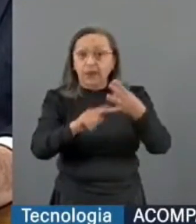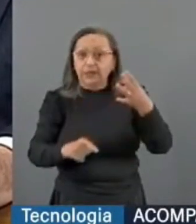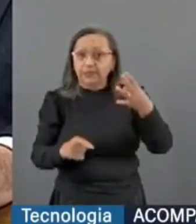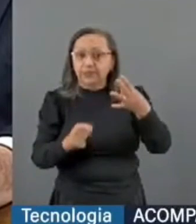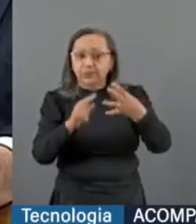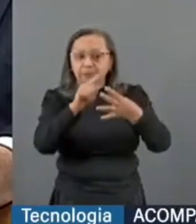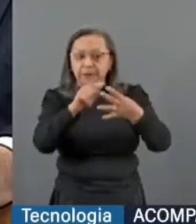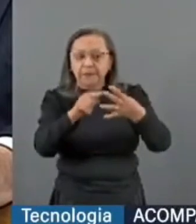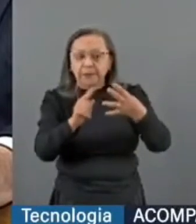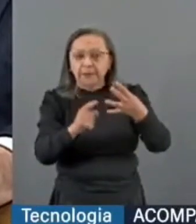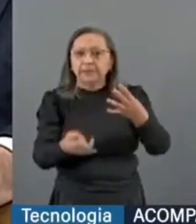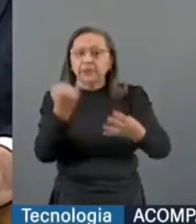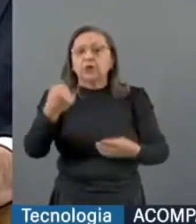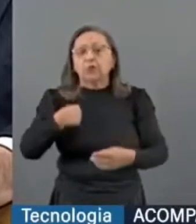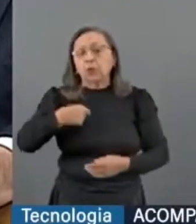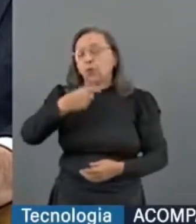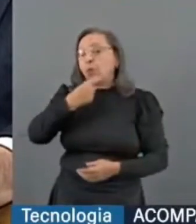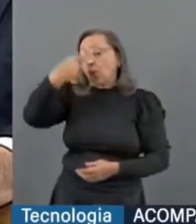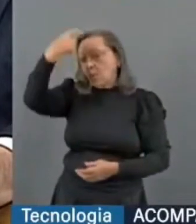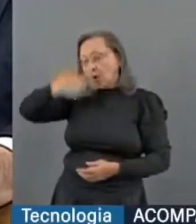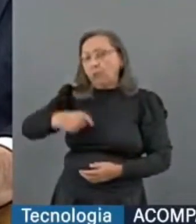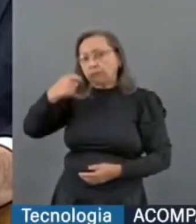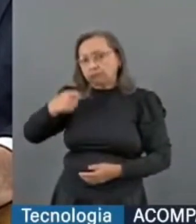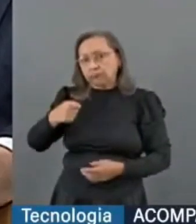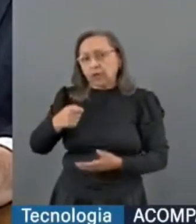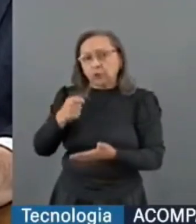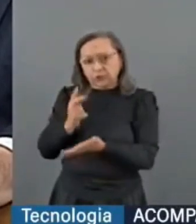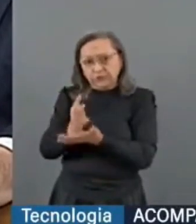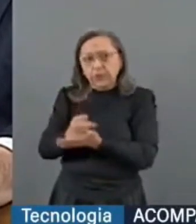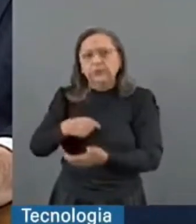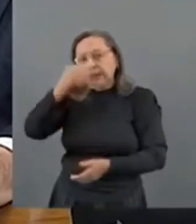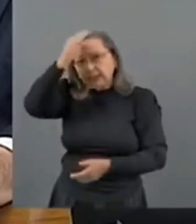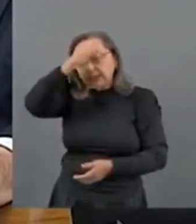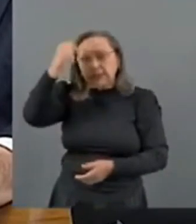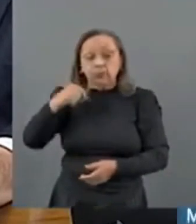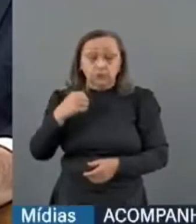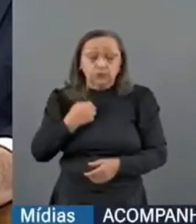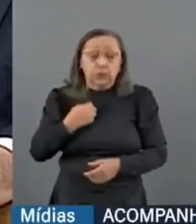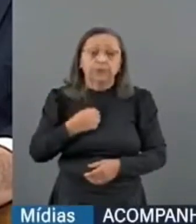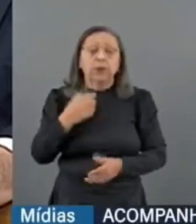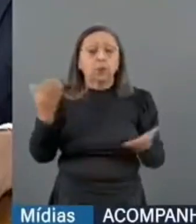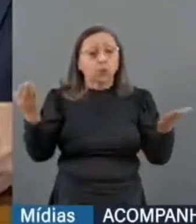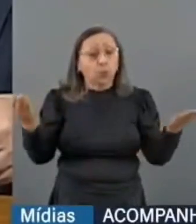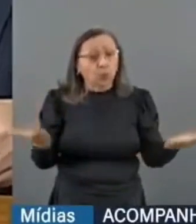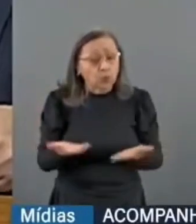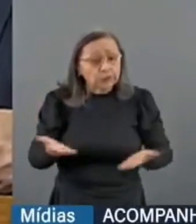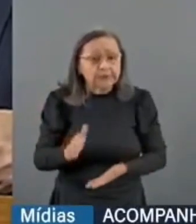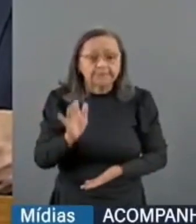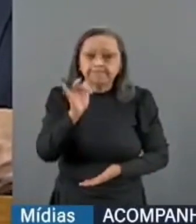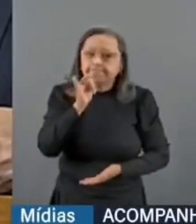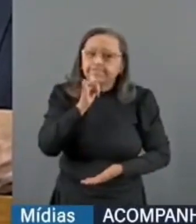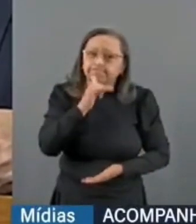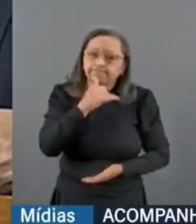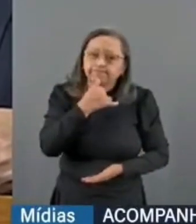fundamentais como um homem conservador e cristão que sou. Hoje, lamentavelmente, será,